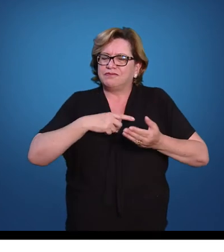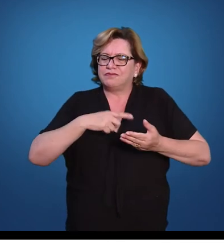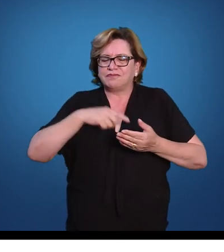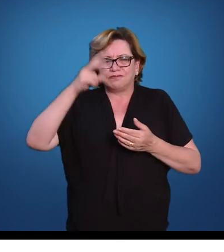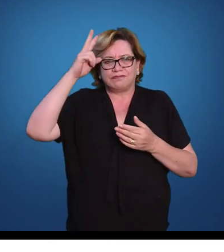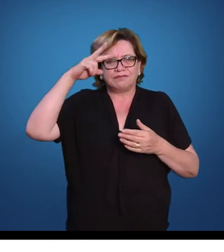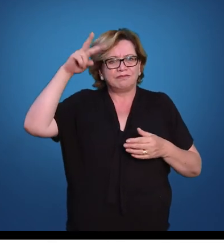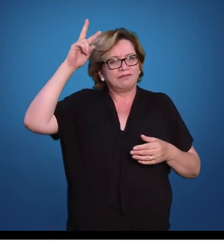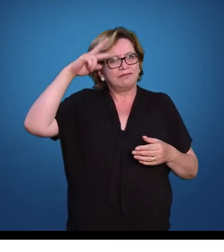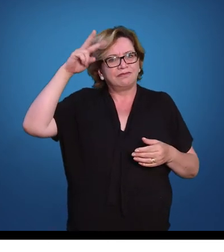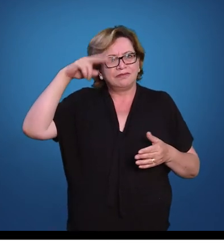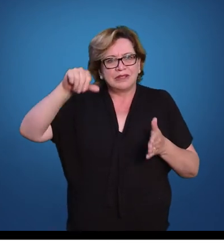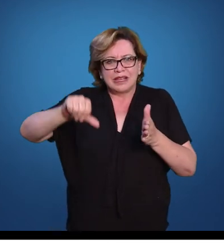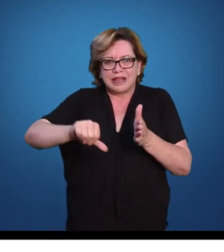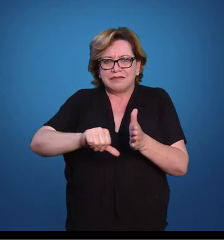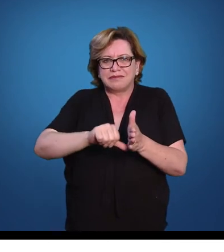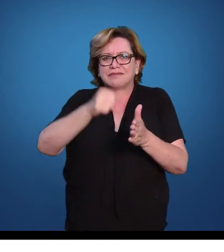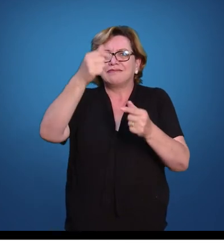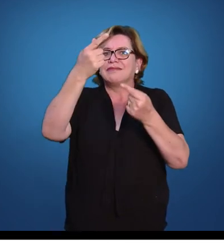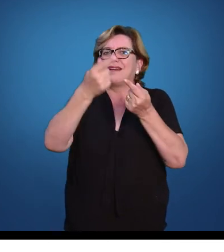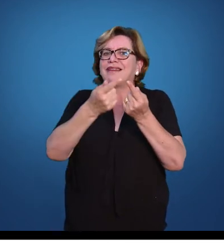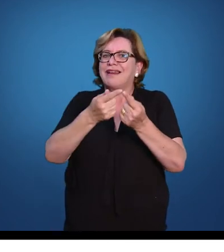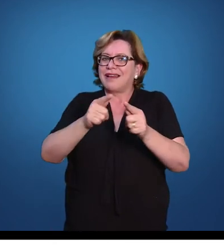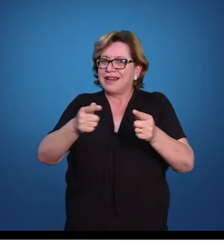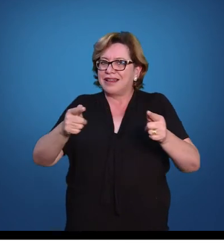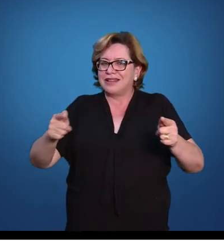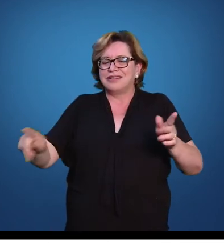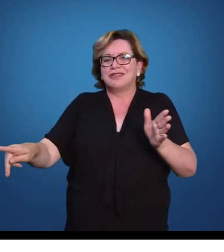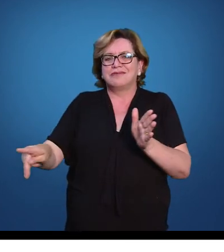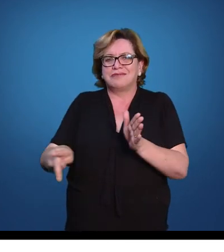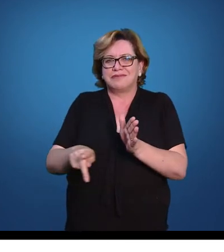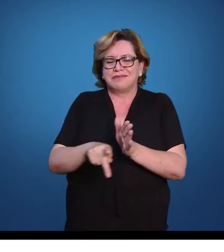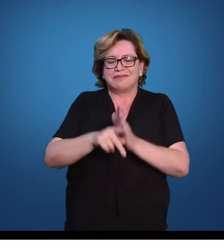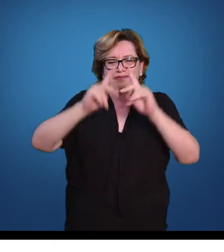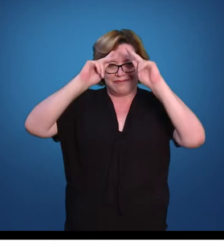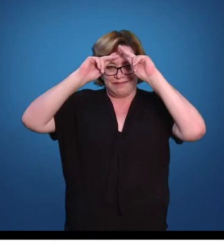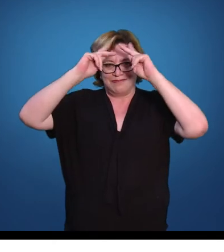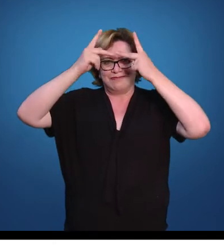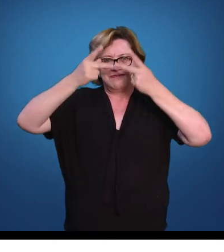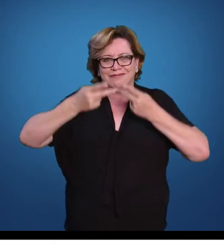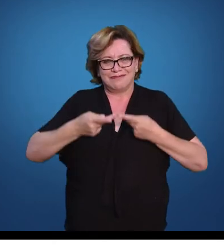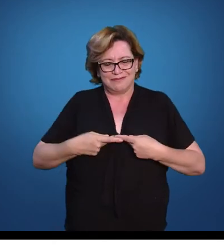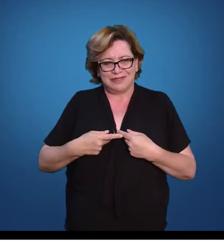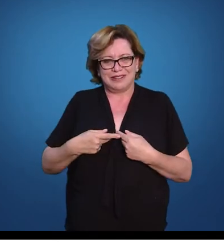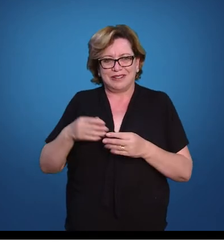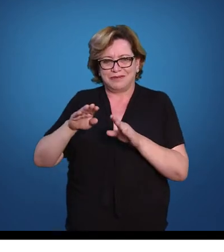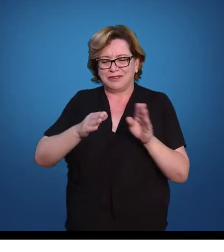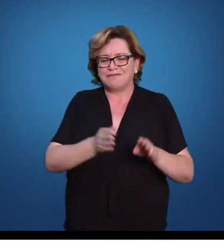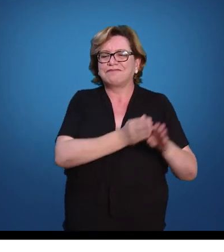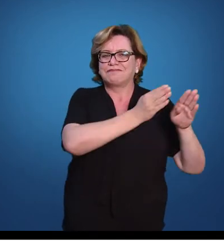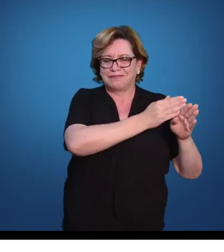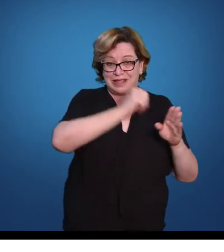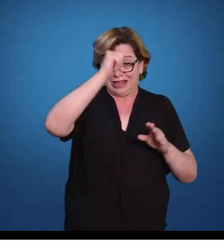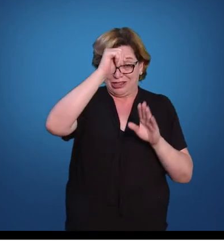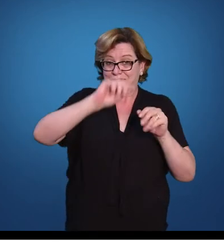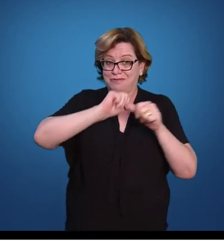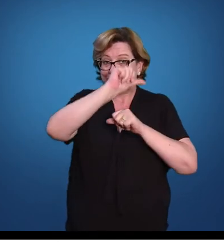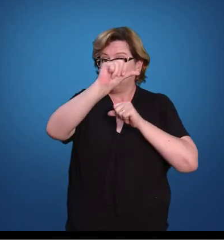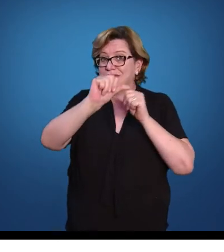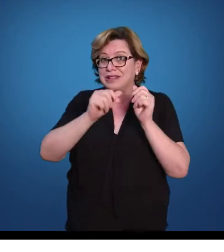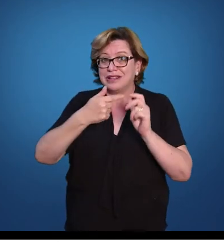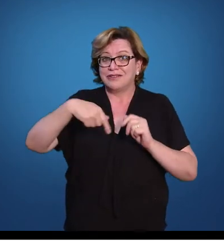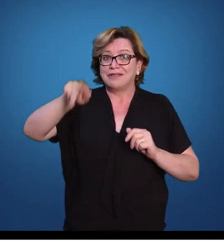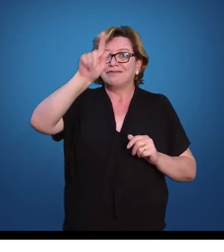históricos da primeira gramática da civilização humana. Saindo da Índia e indo em